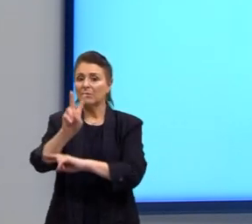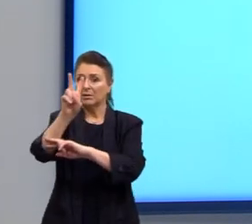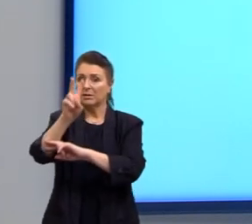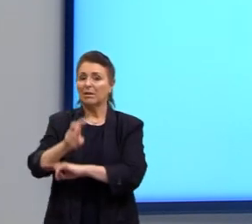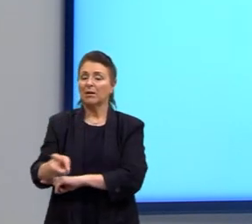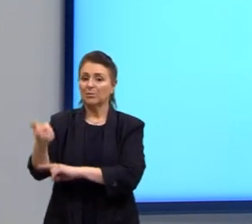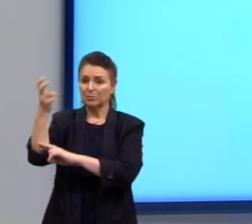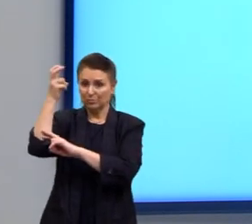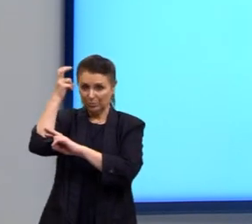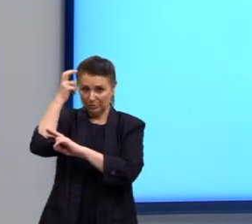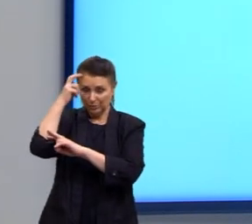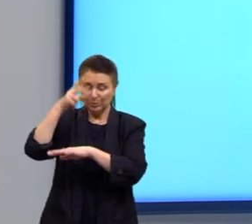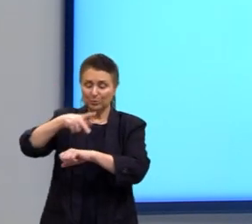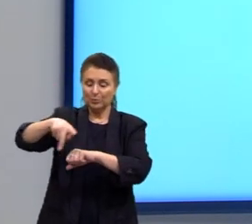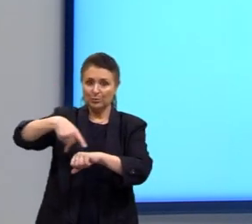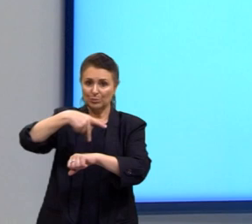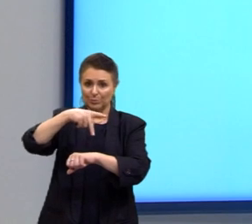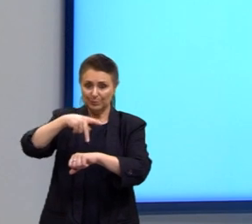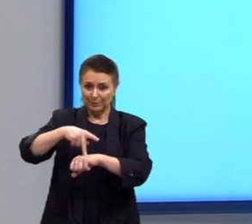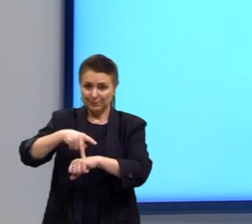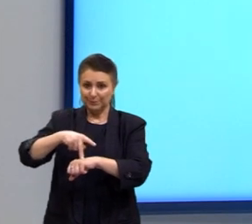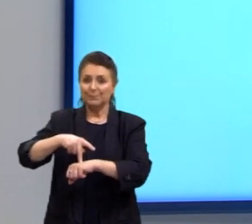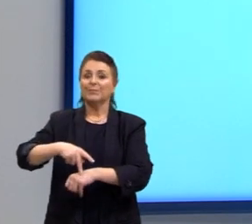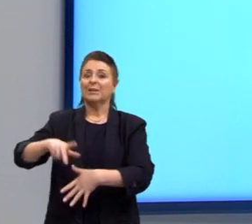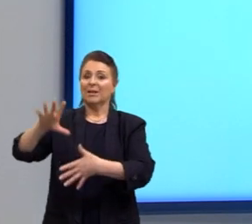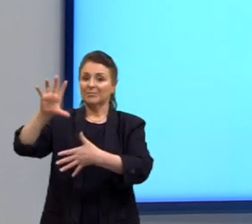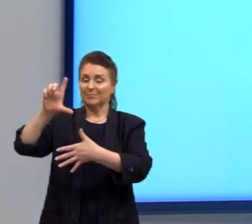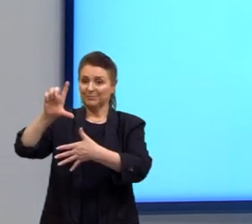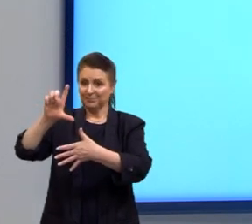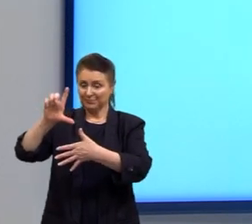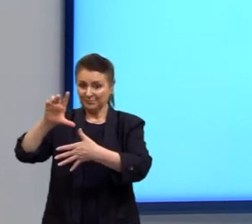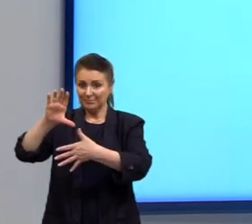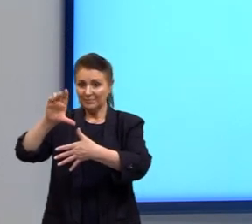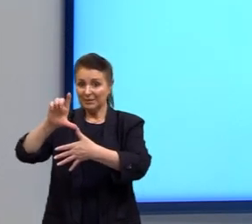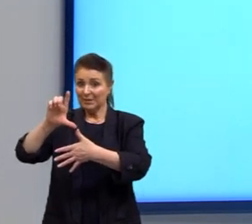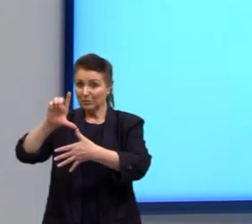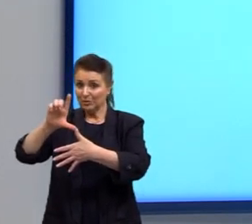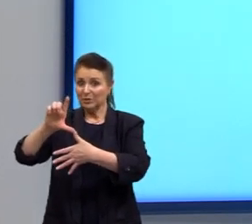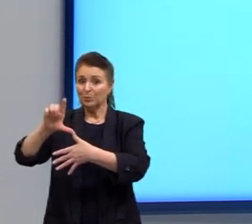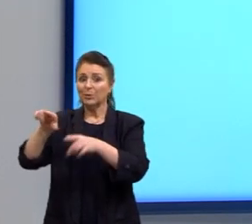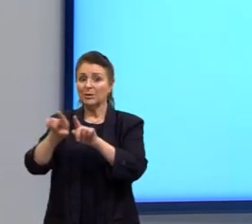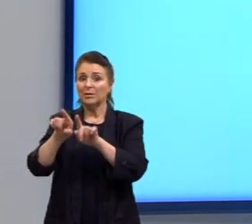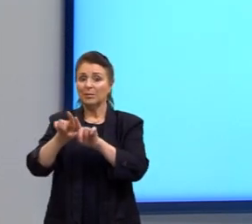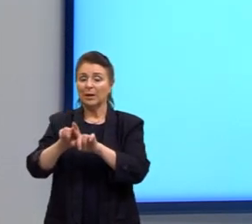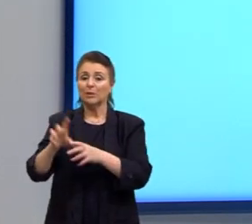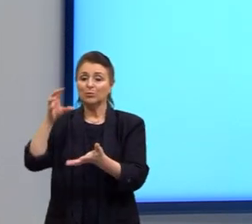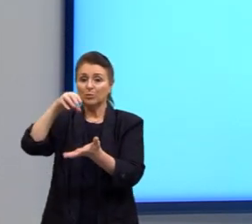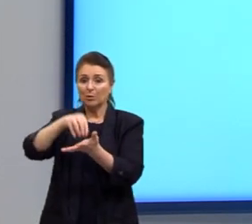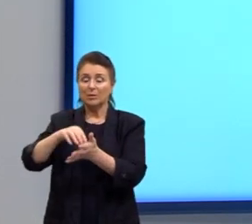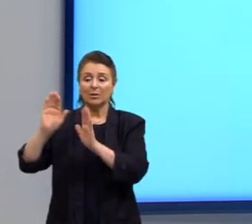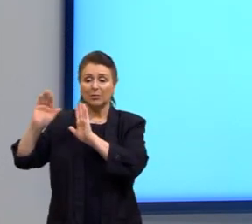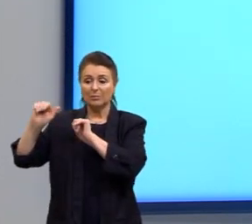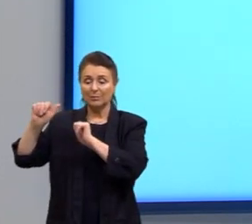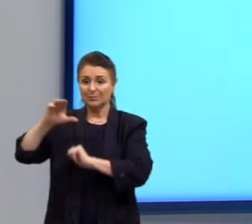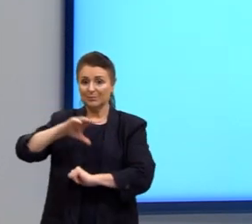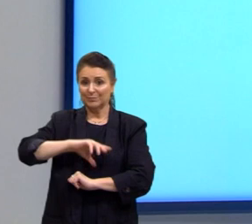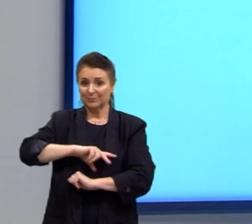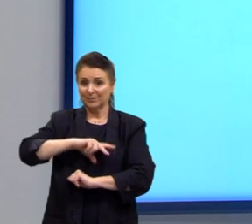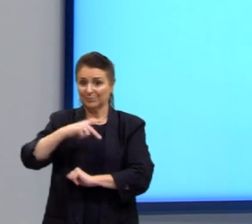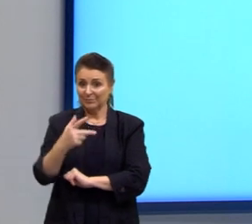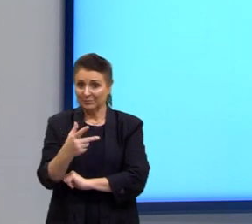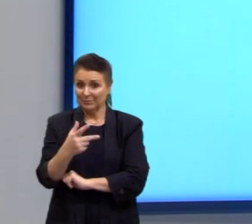culturas dos países hispano-americanos, dos países latinos-americanos e essa valorização